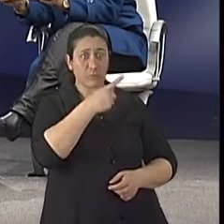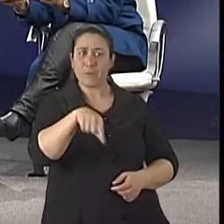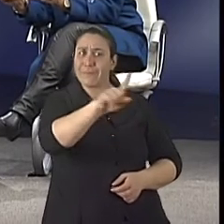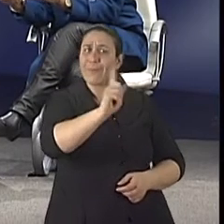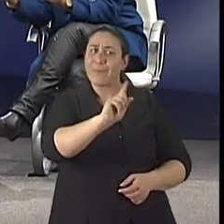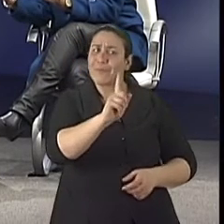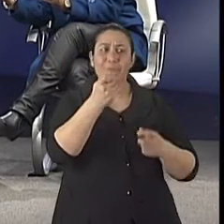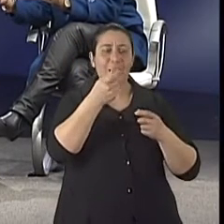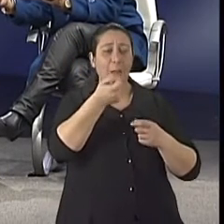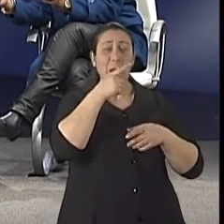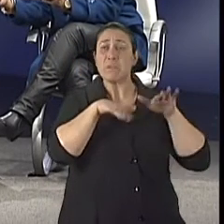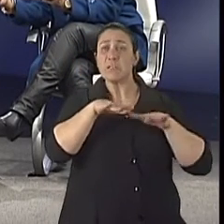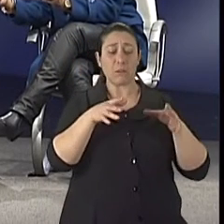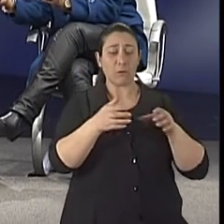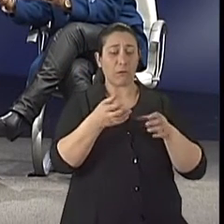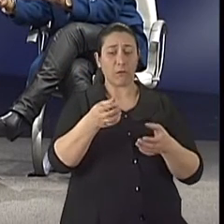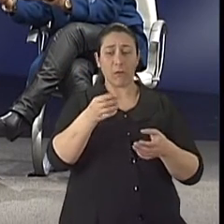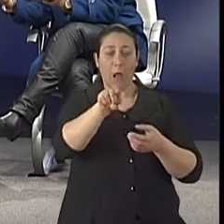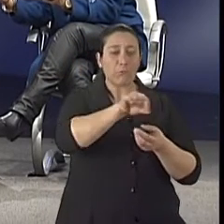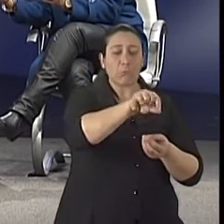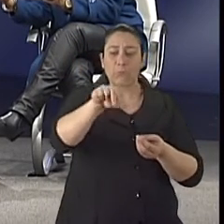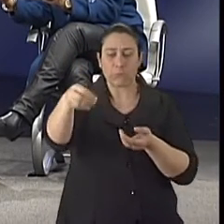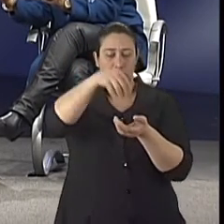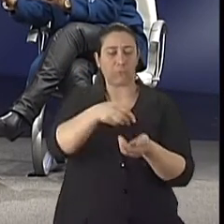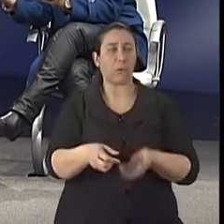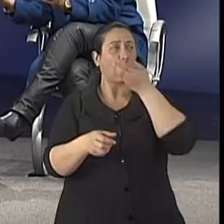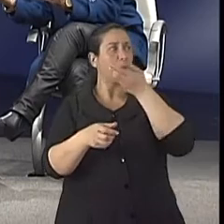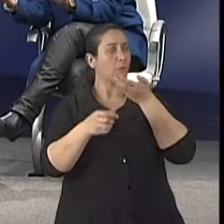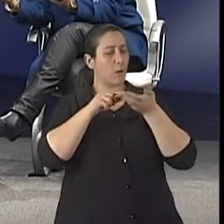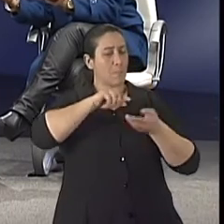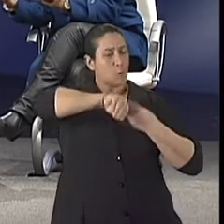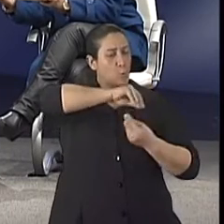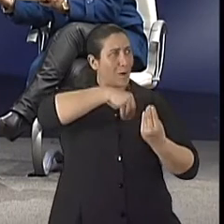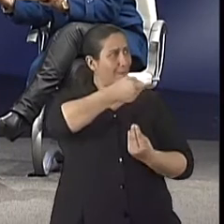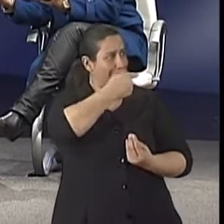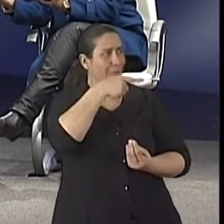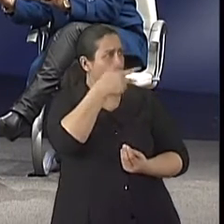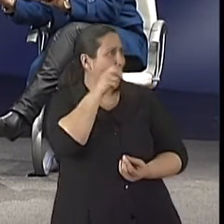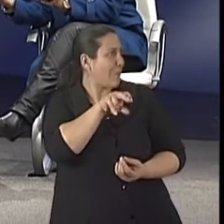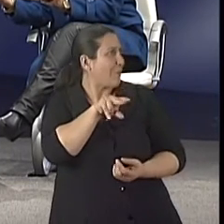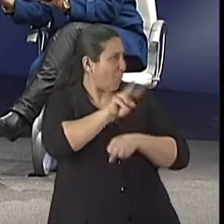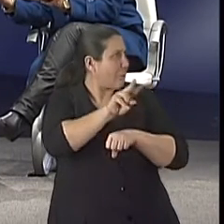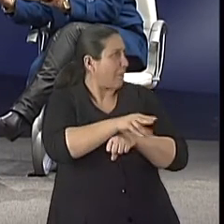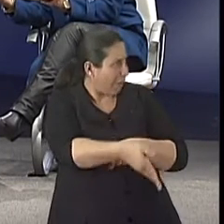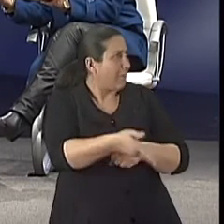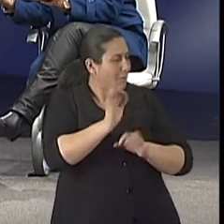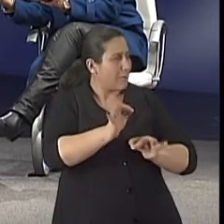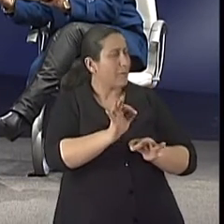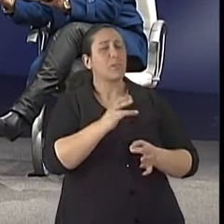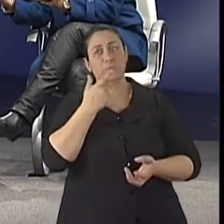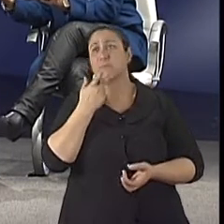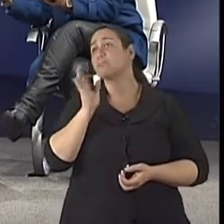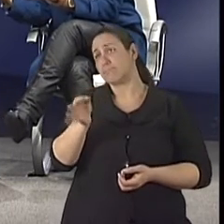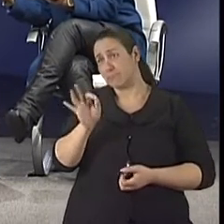tomados juntos ou naquela dosagem se torna veneno. Aliás, o veneno só é uma questão de quantidade, né? Dizia